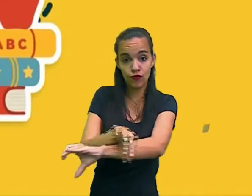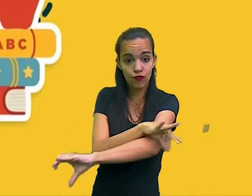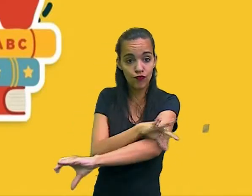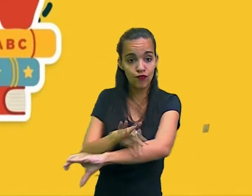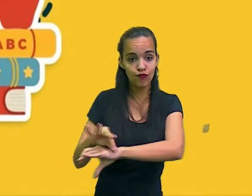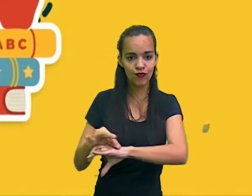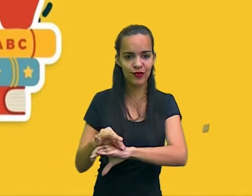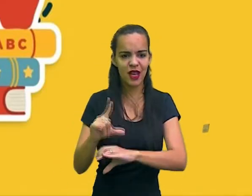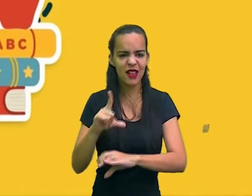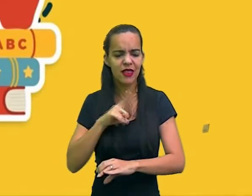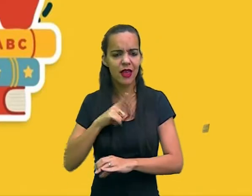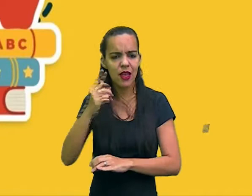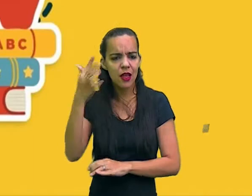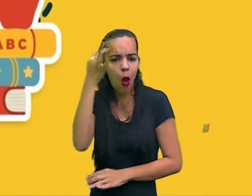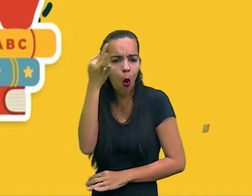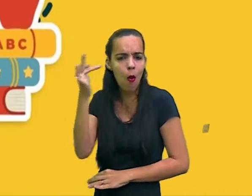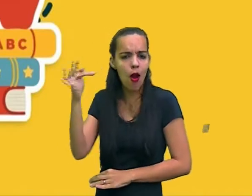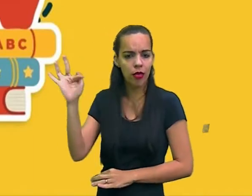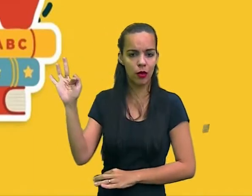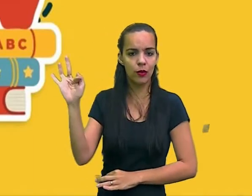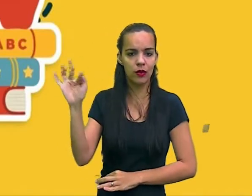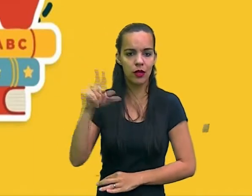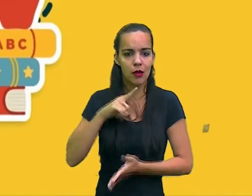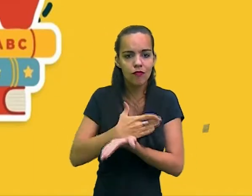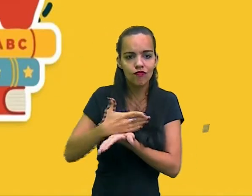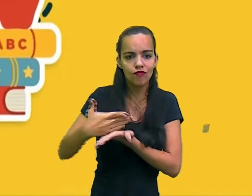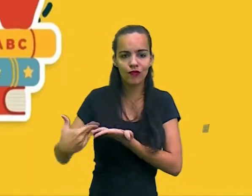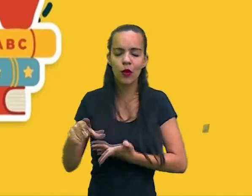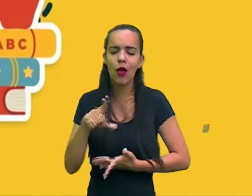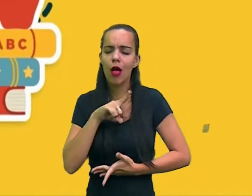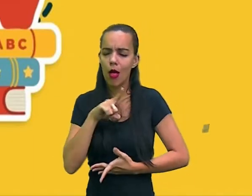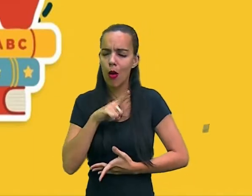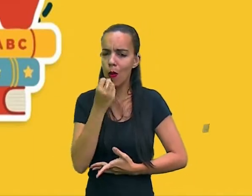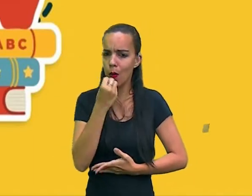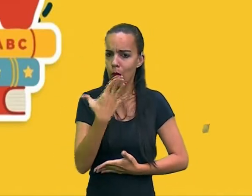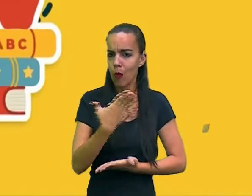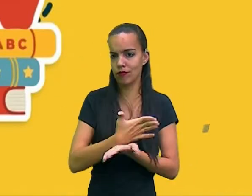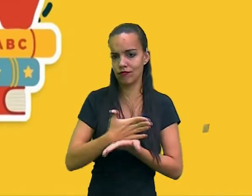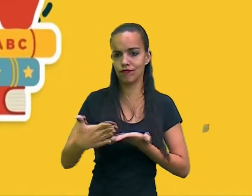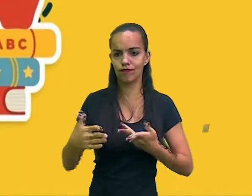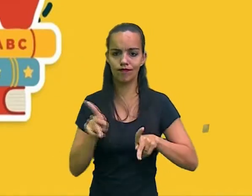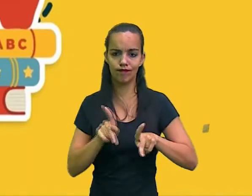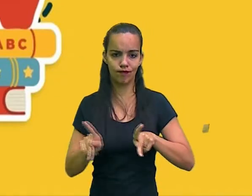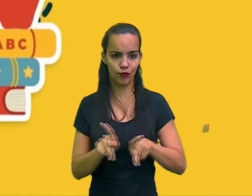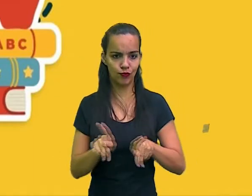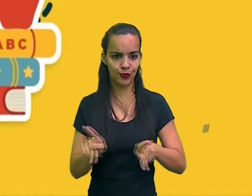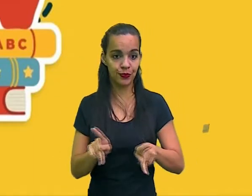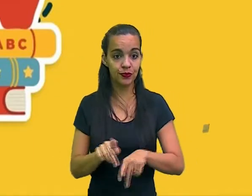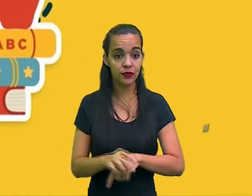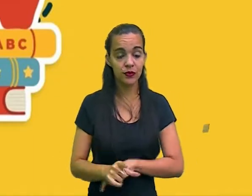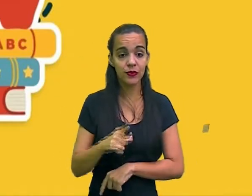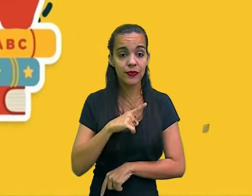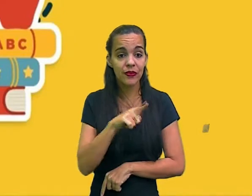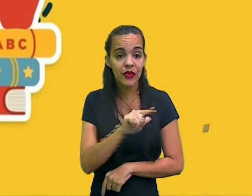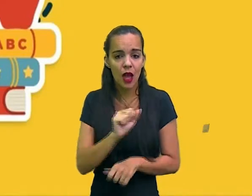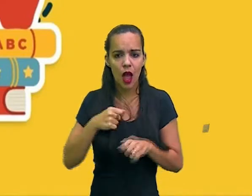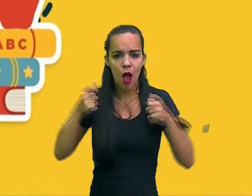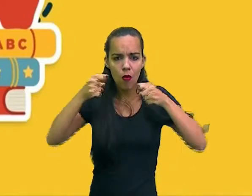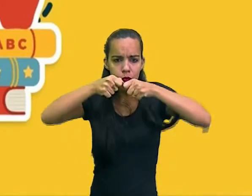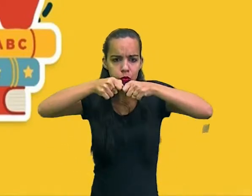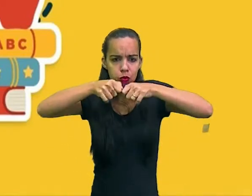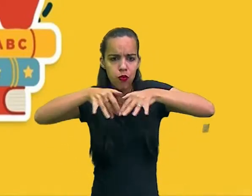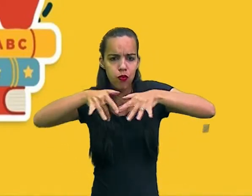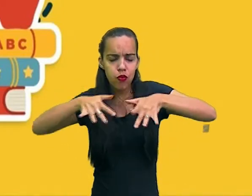inicia, todo bom começo, tem um bom professor. A pandemia chegou e